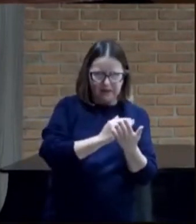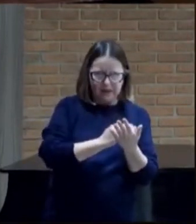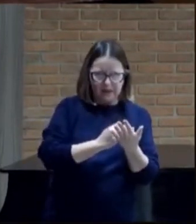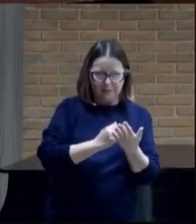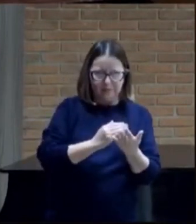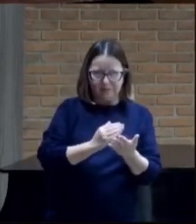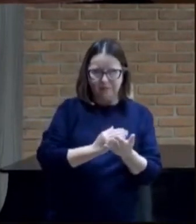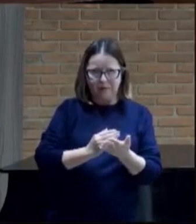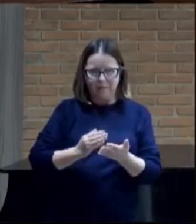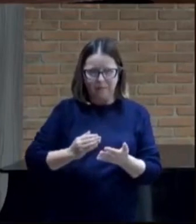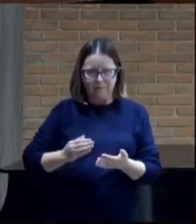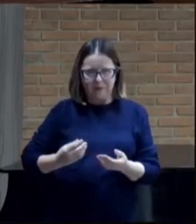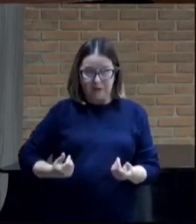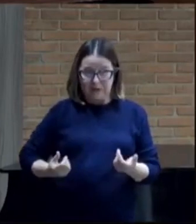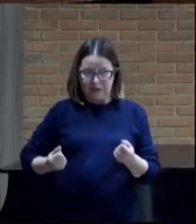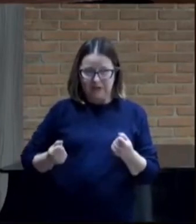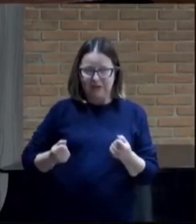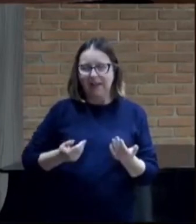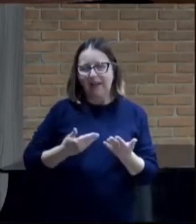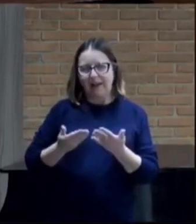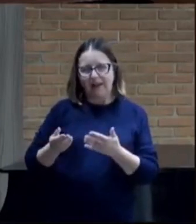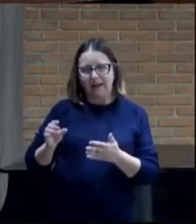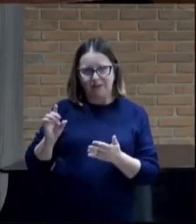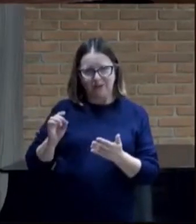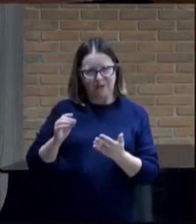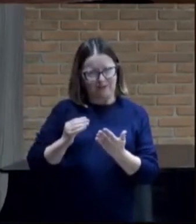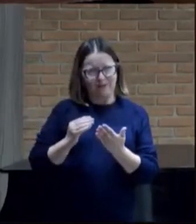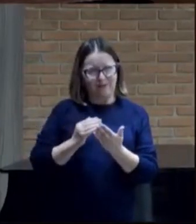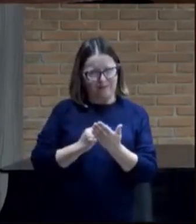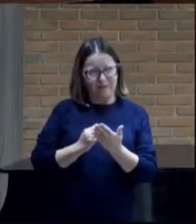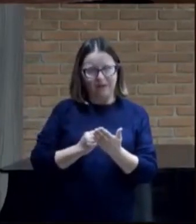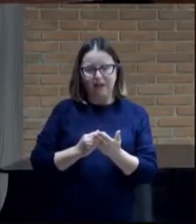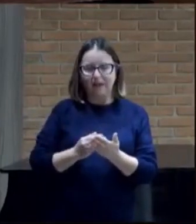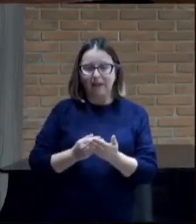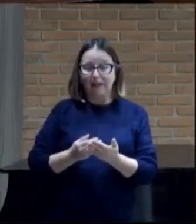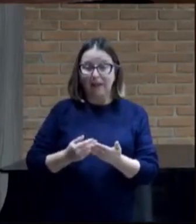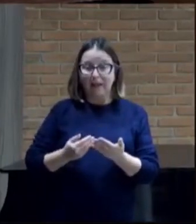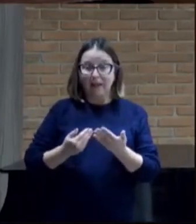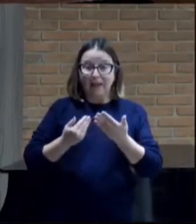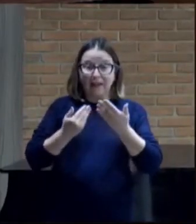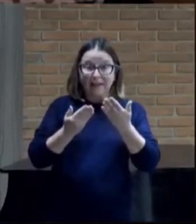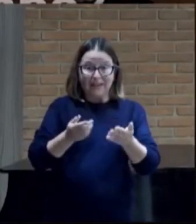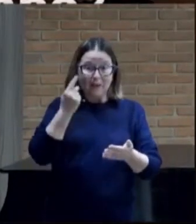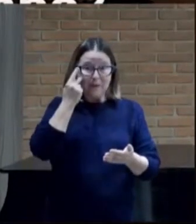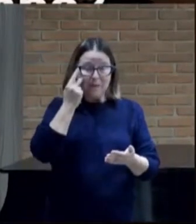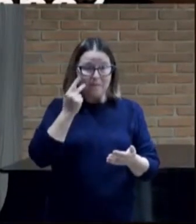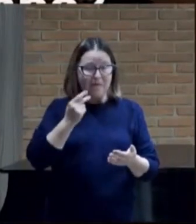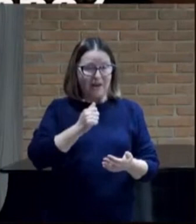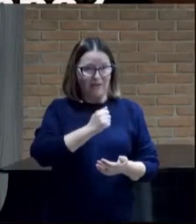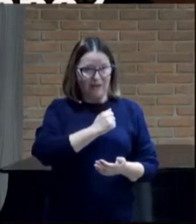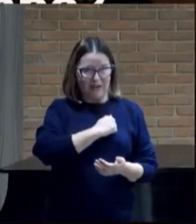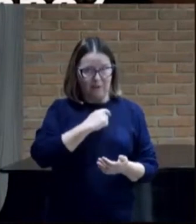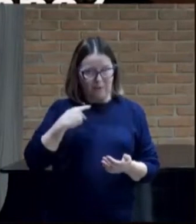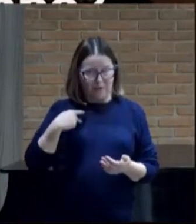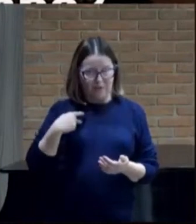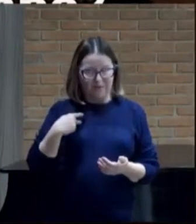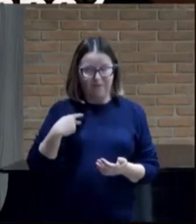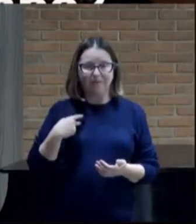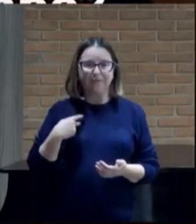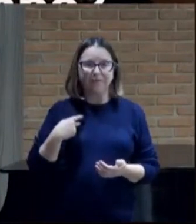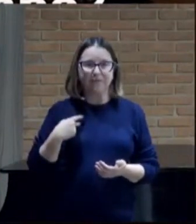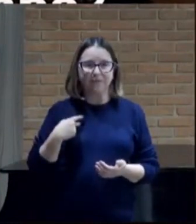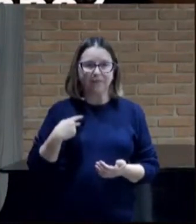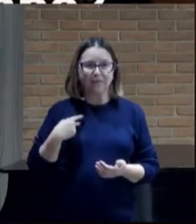e, levando o restante, depositou-o aos pés dos apóstolos. Então,